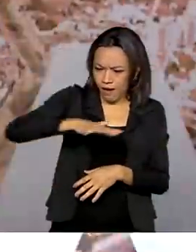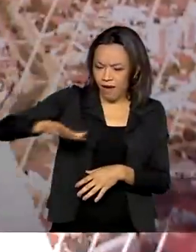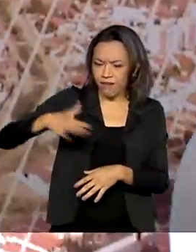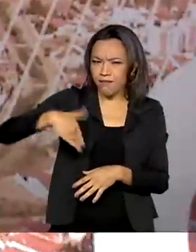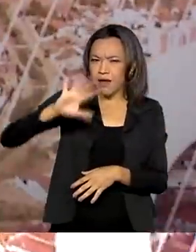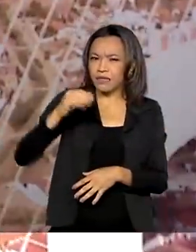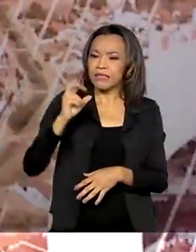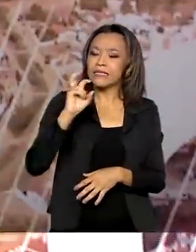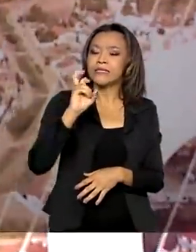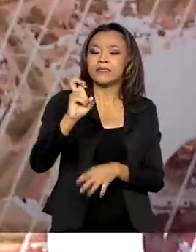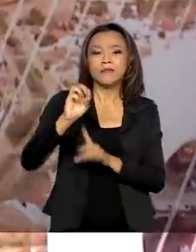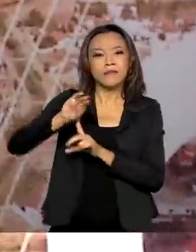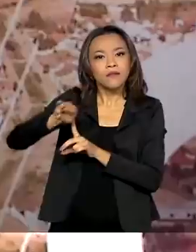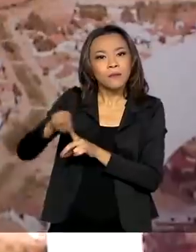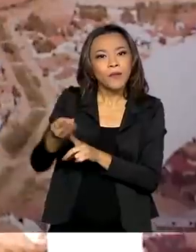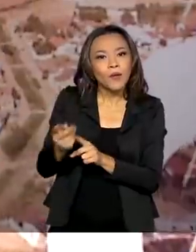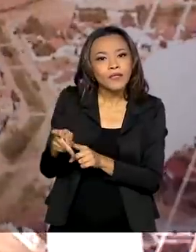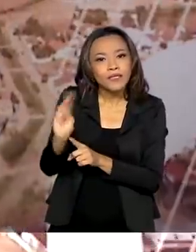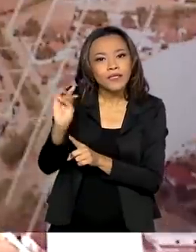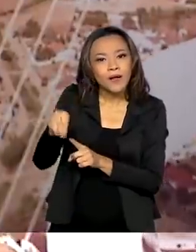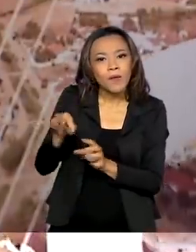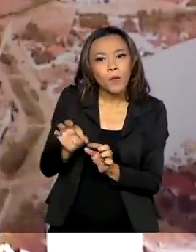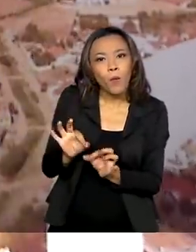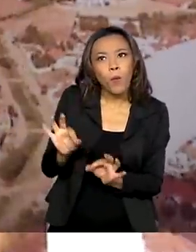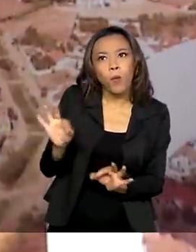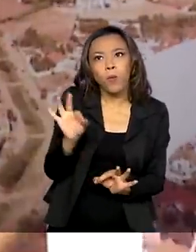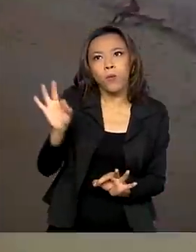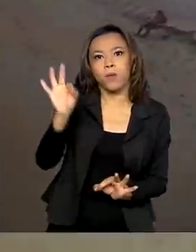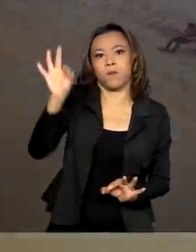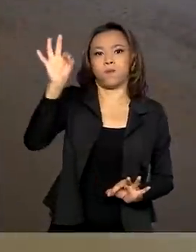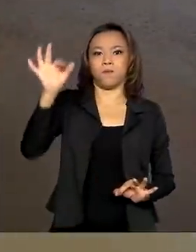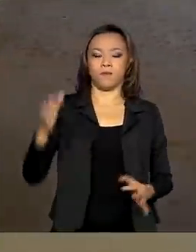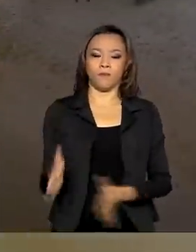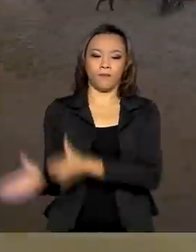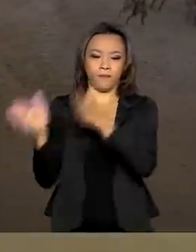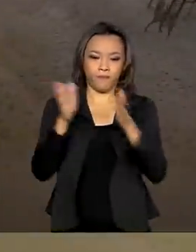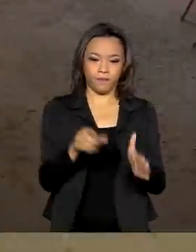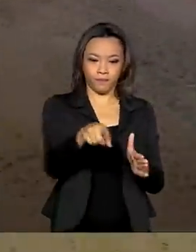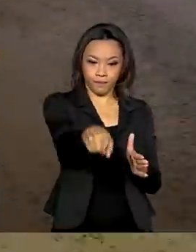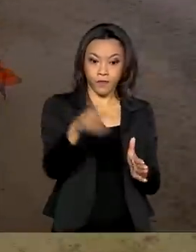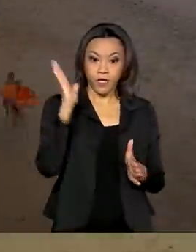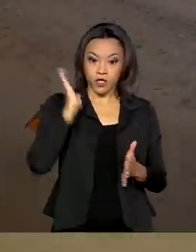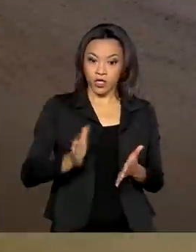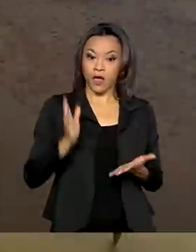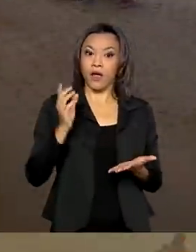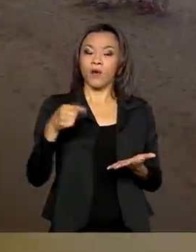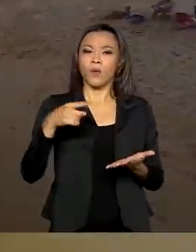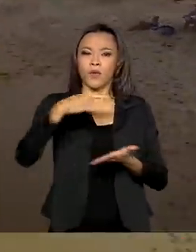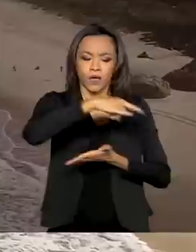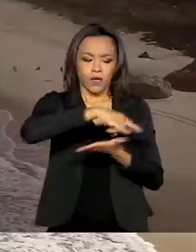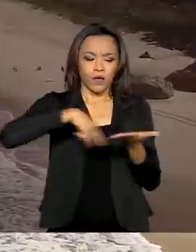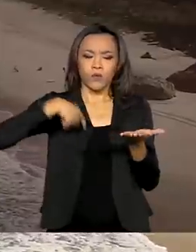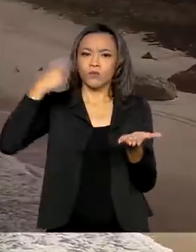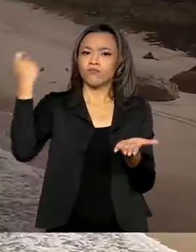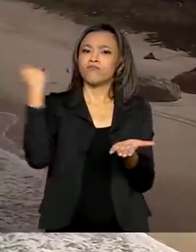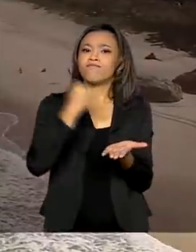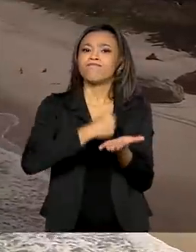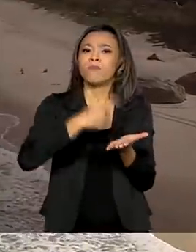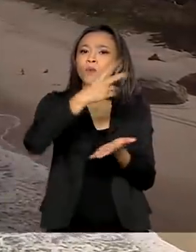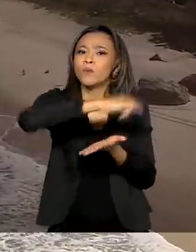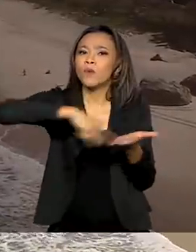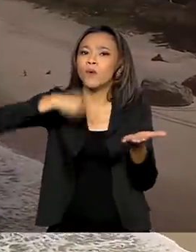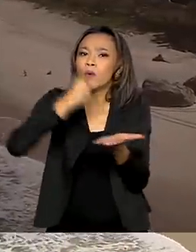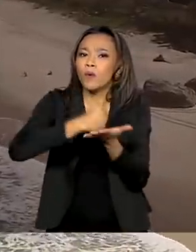mais de 5 milhões de quilômetros quadrados. De acordo com tratados internacionais, o Brasil tem o direito de